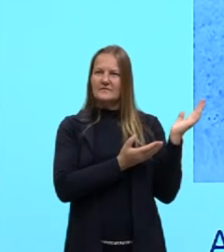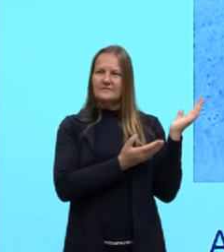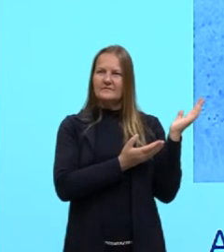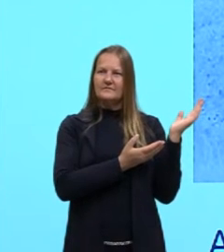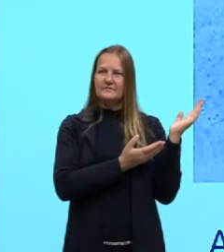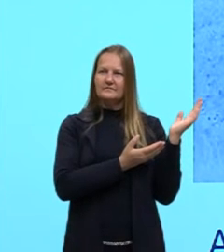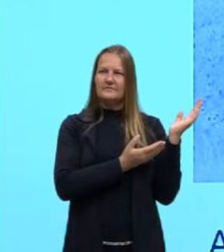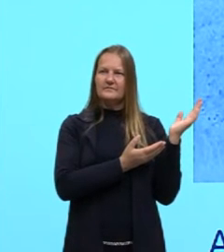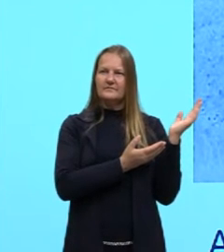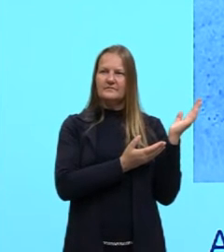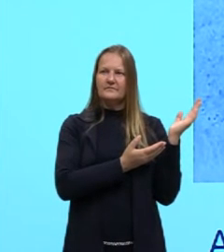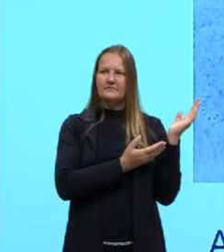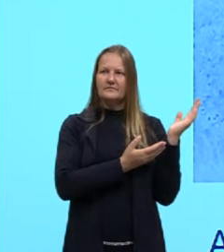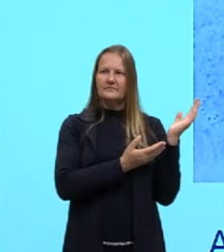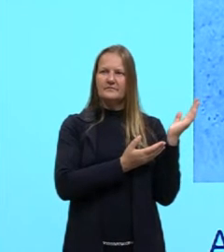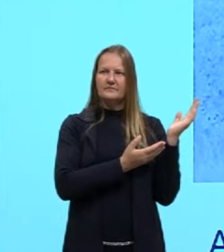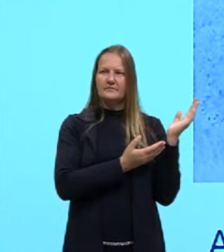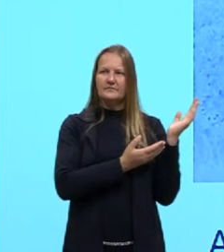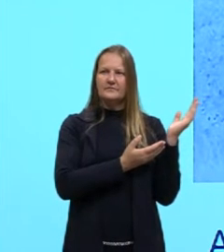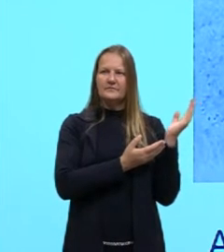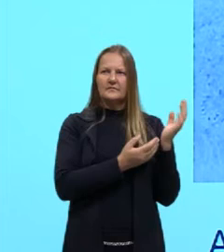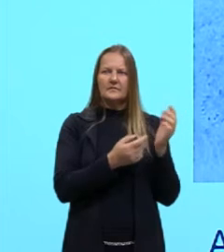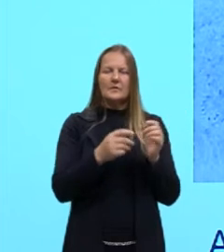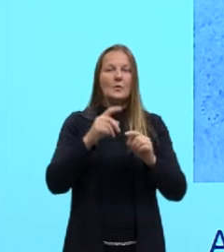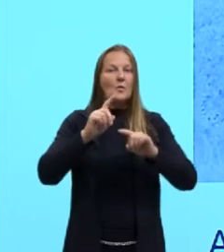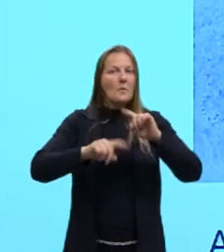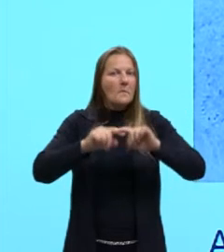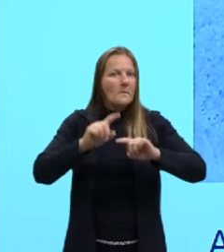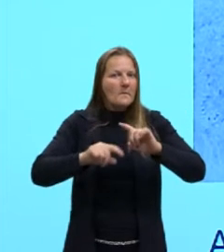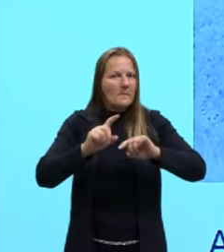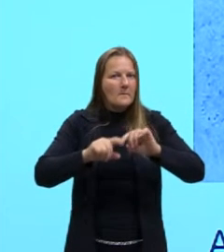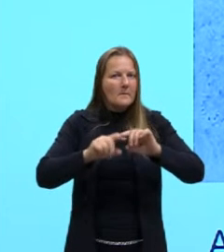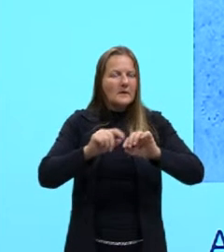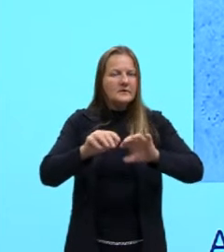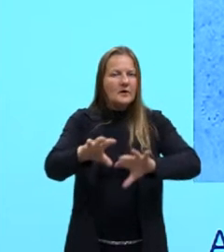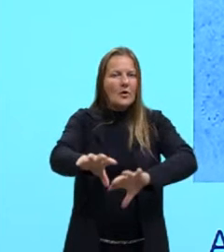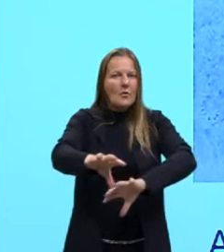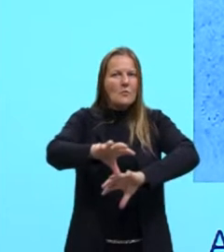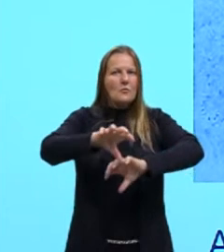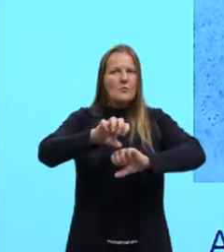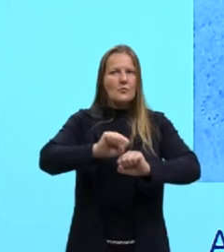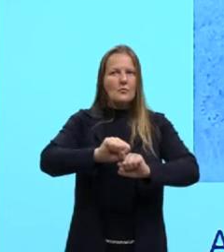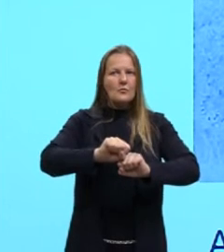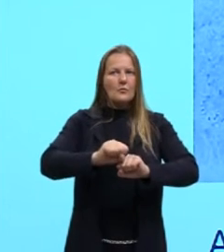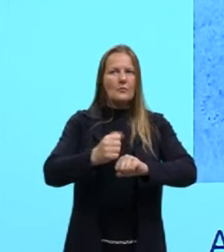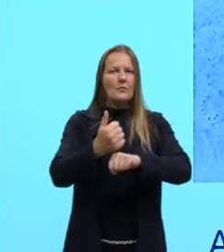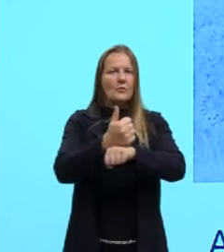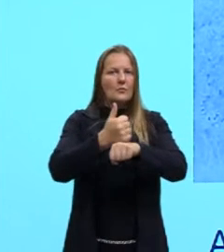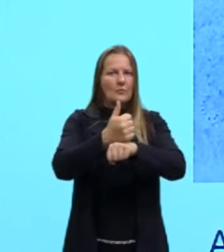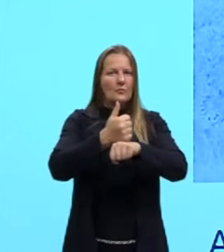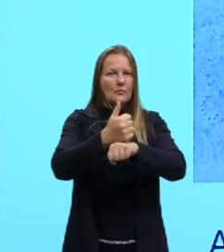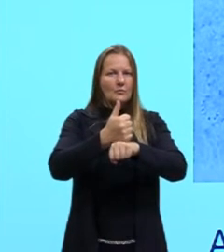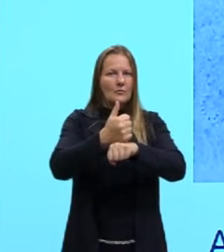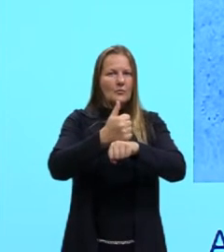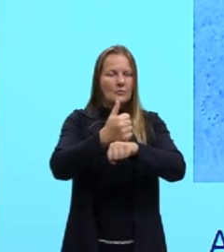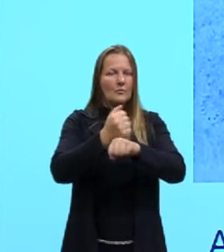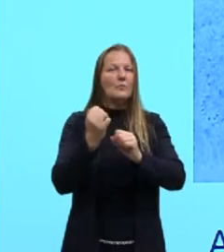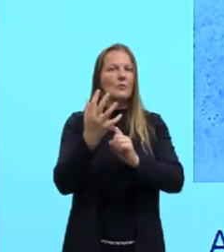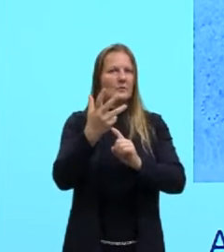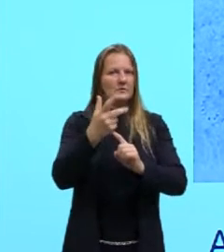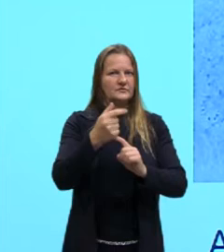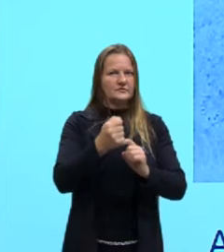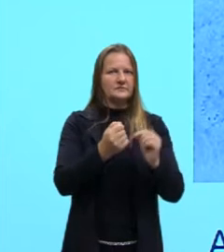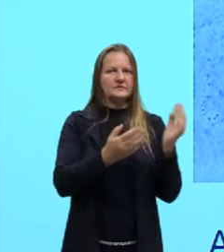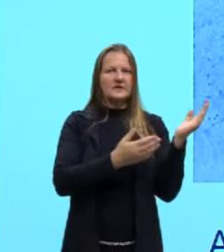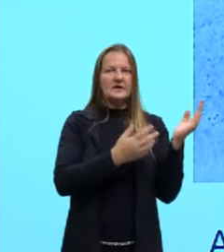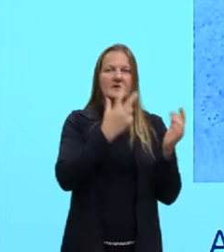Head made é a apropriação de um objeto. Temos aqui o artista Marcel Duchamp, de novo, lá no